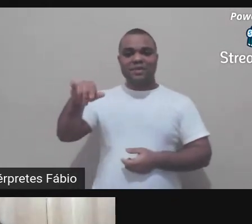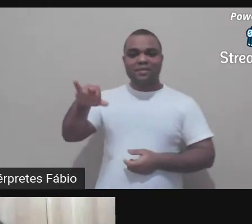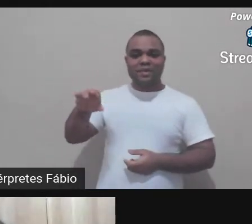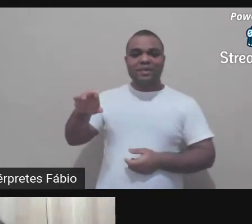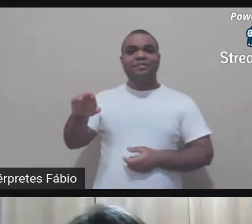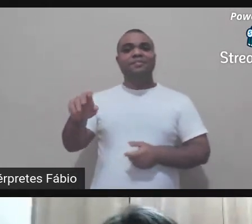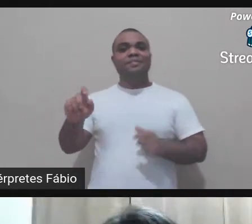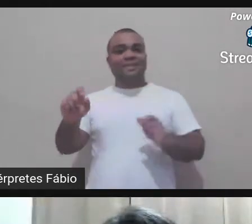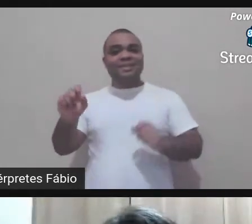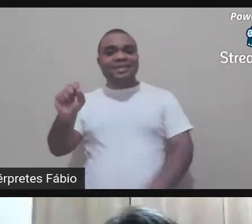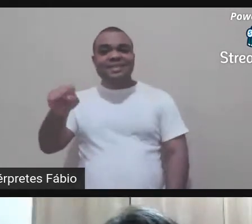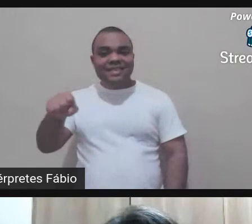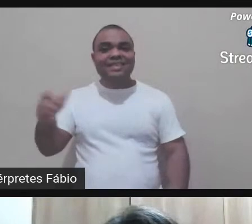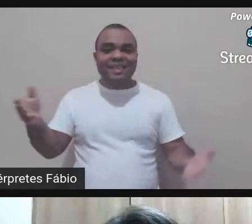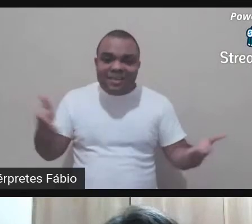sai